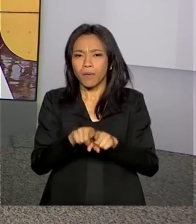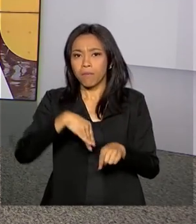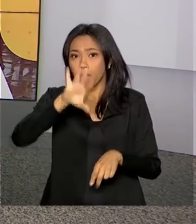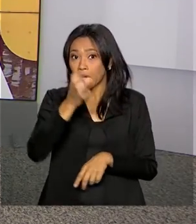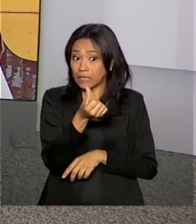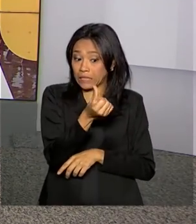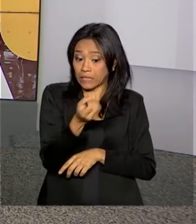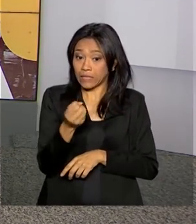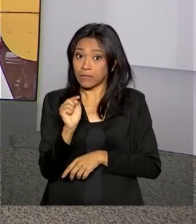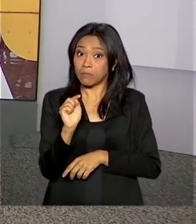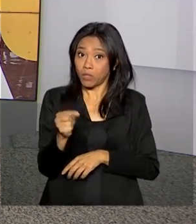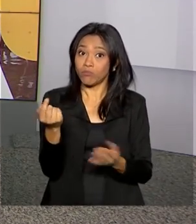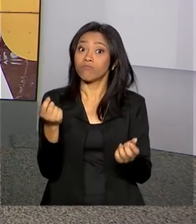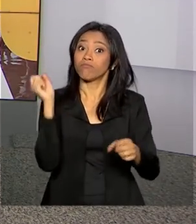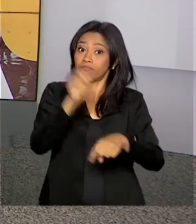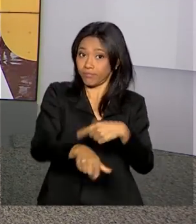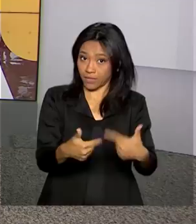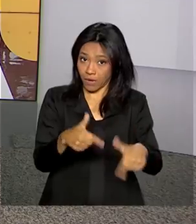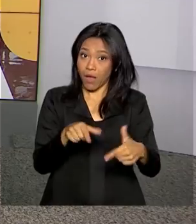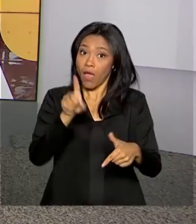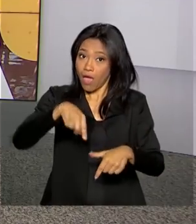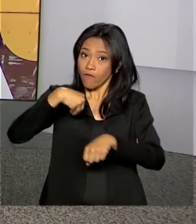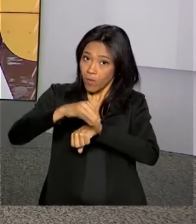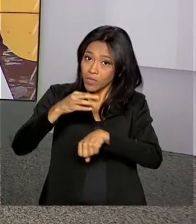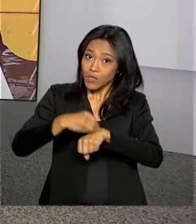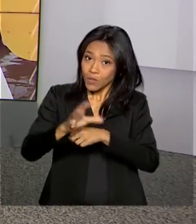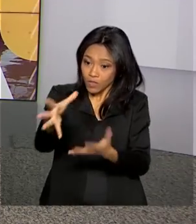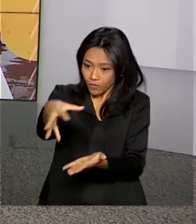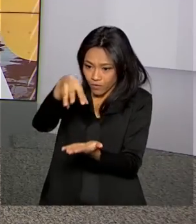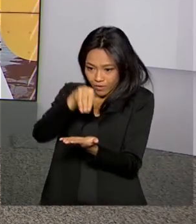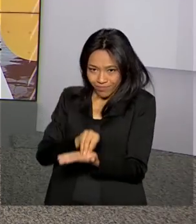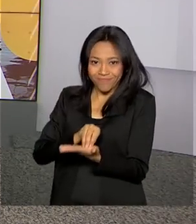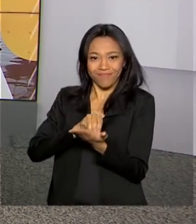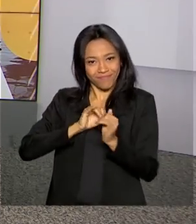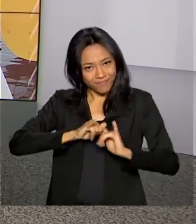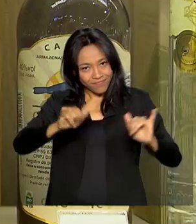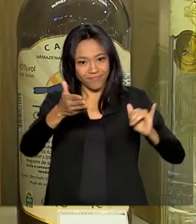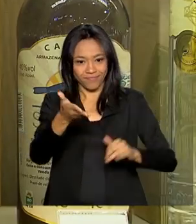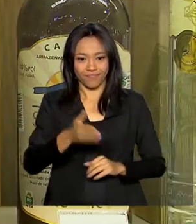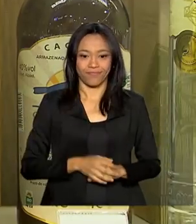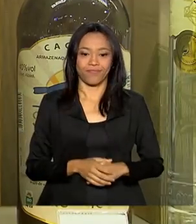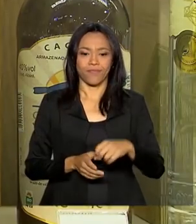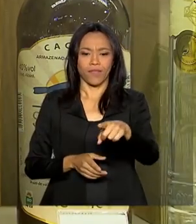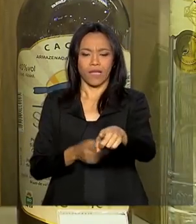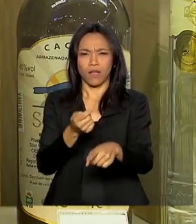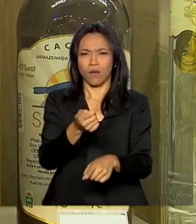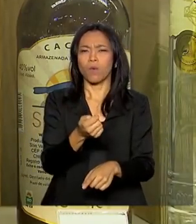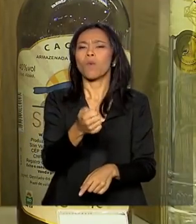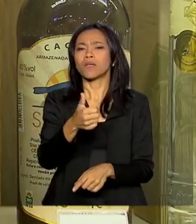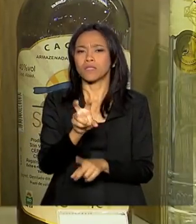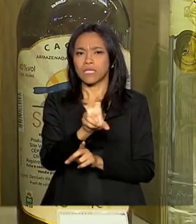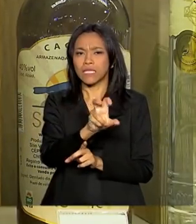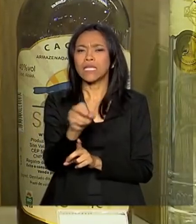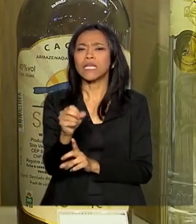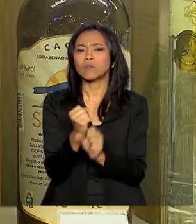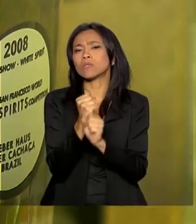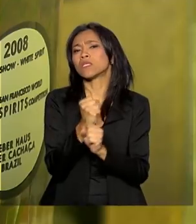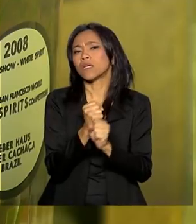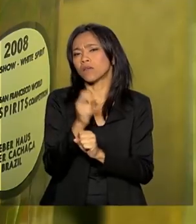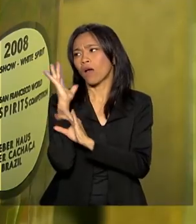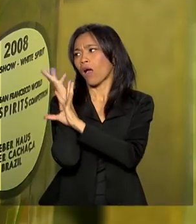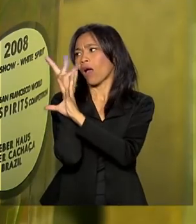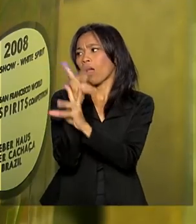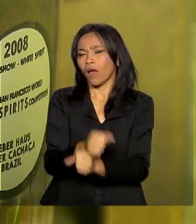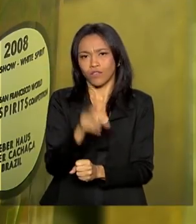Dados como esses foram reunidos pela primeira vez no anuário da cachaça. Ela tem quase 500 anos de história,